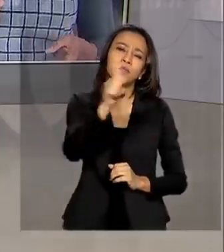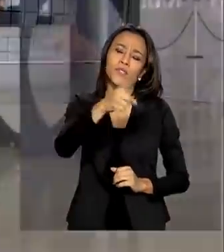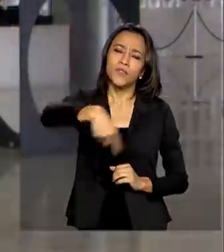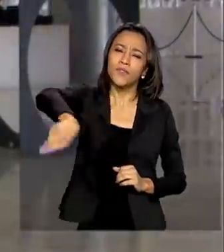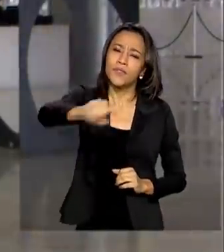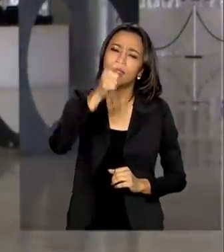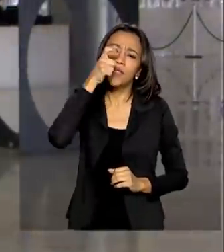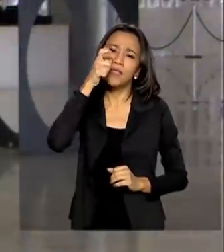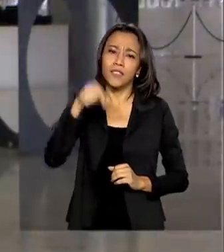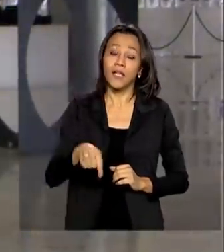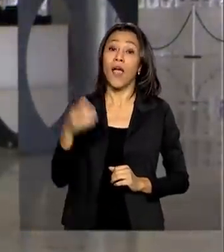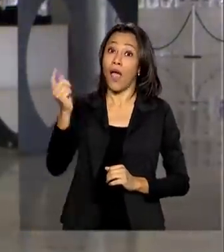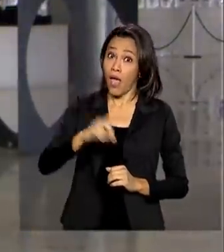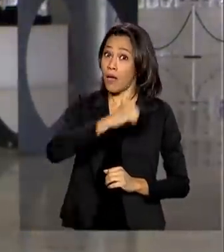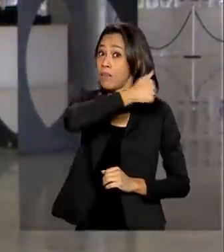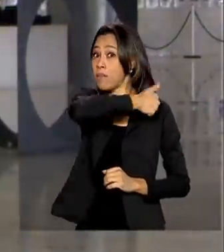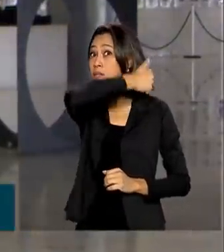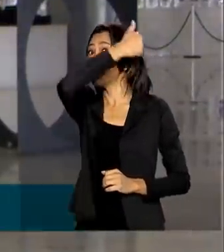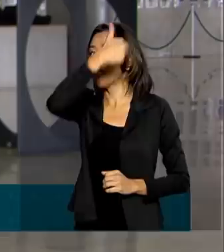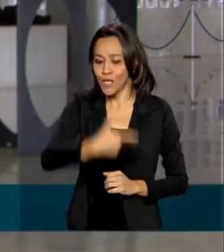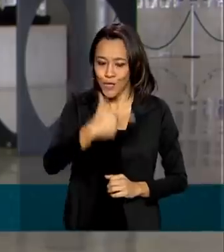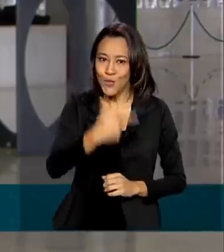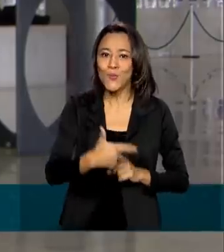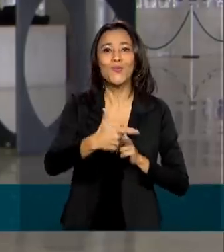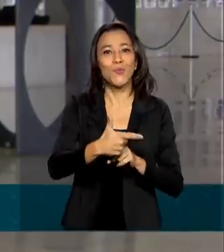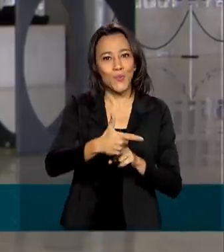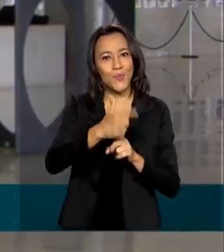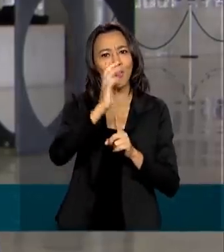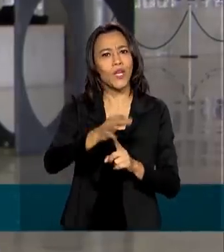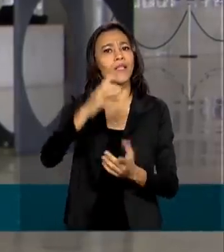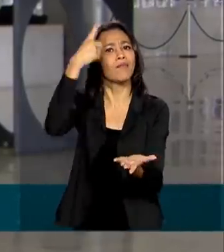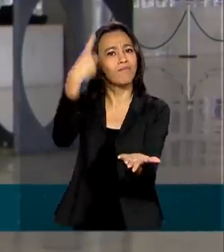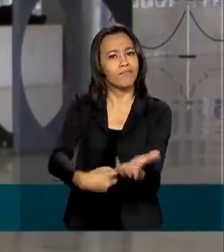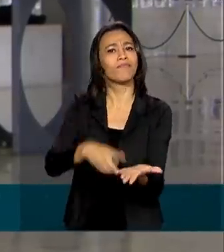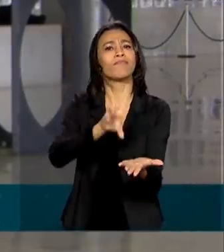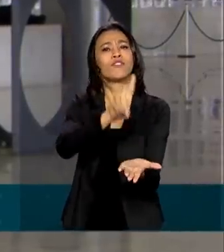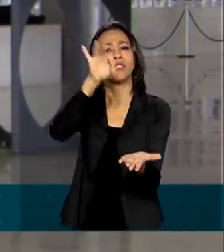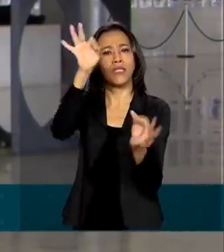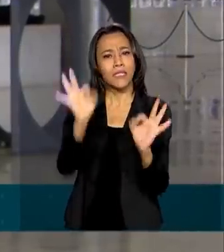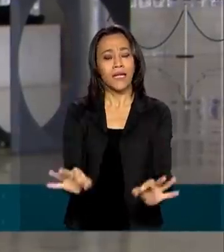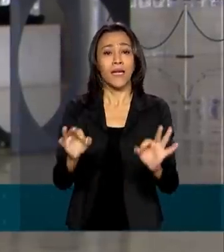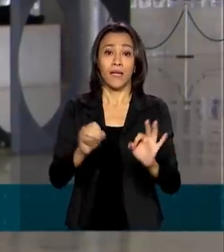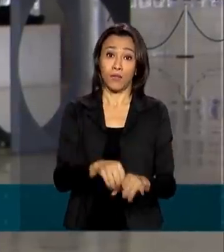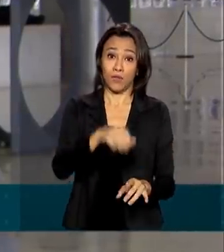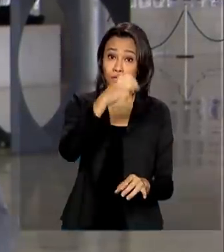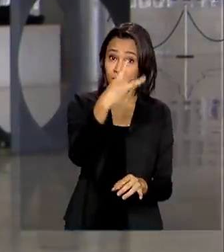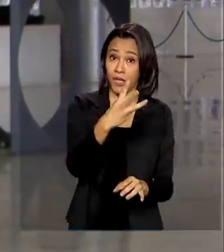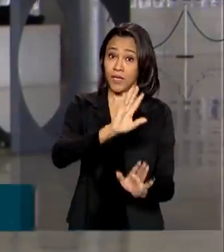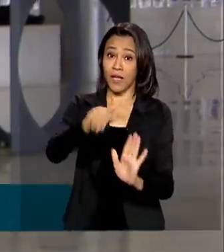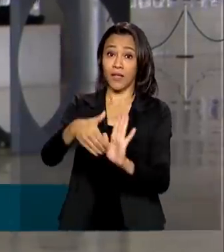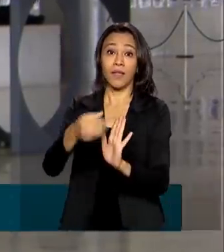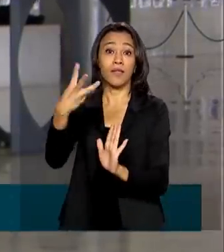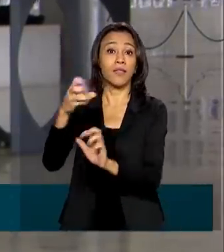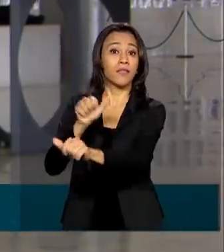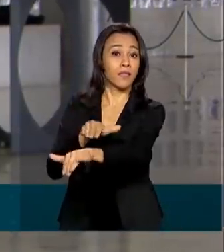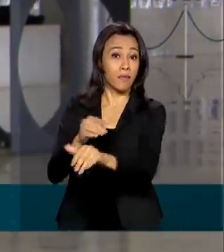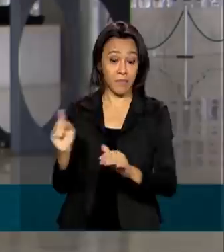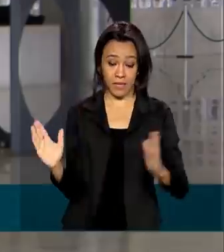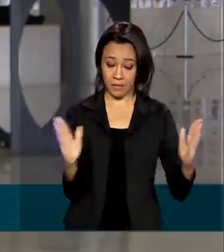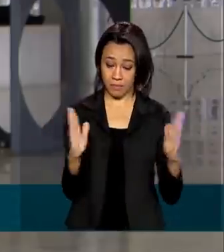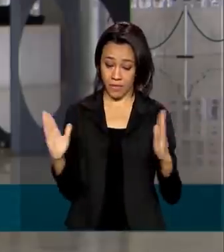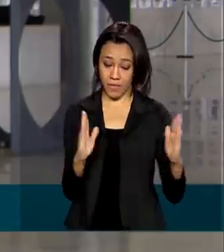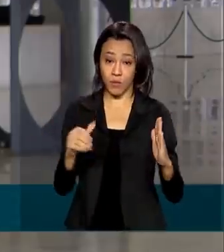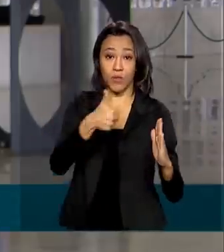está conosco. É a segunda edição da Semana Brasil, que já tem data marcada de 3 a 13 de setembro. Nesses 10 dias, a